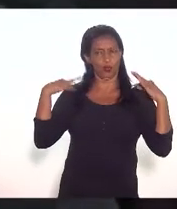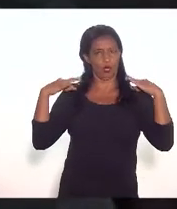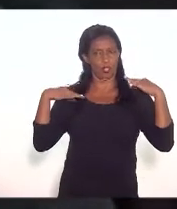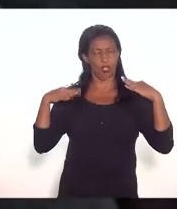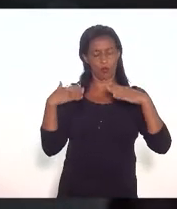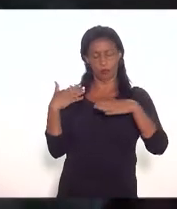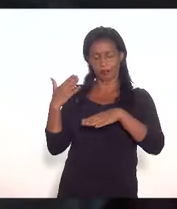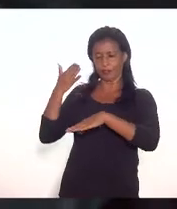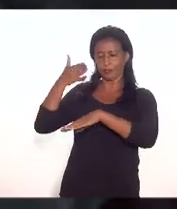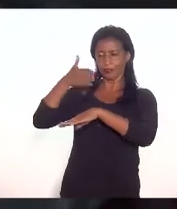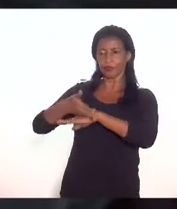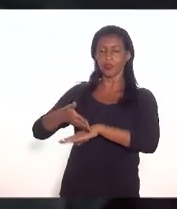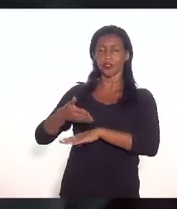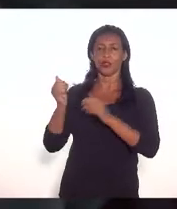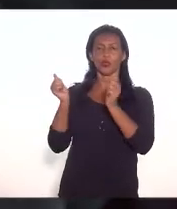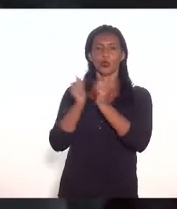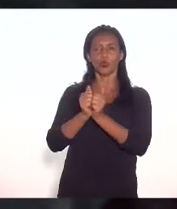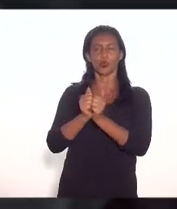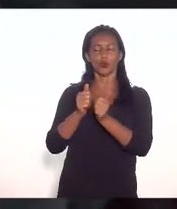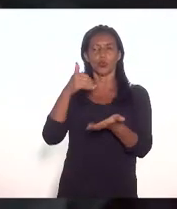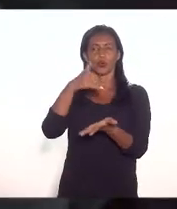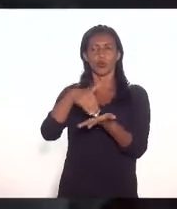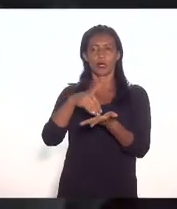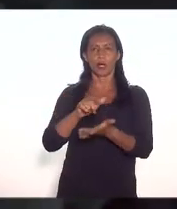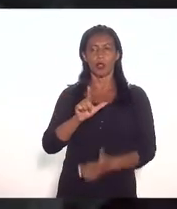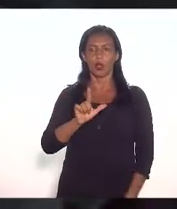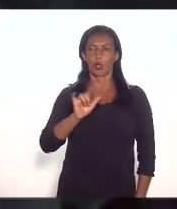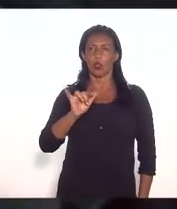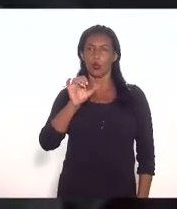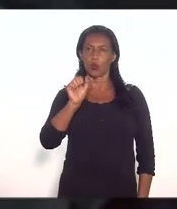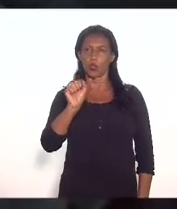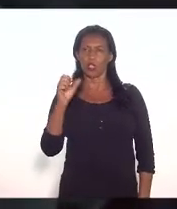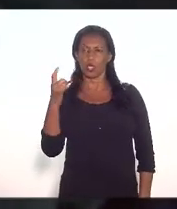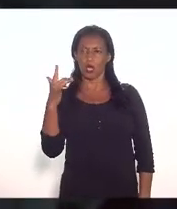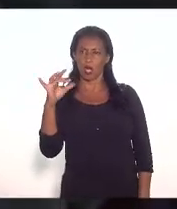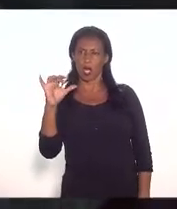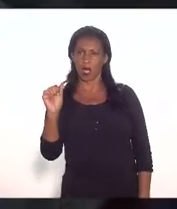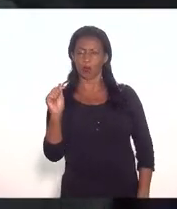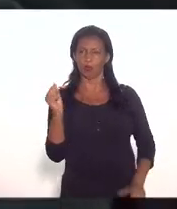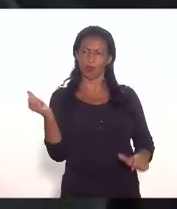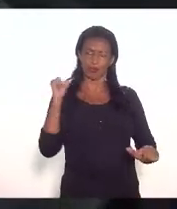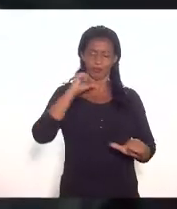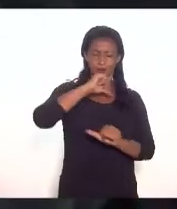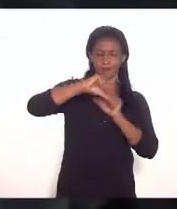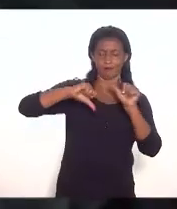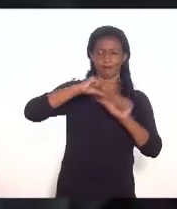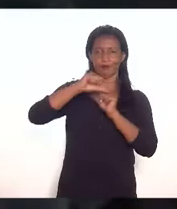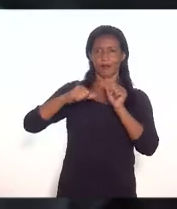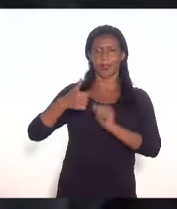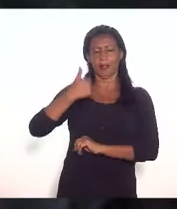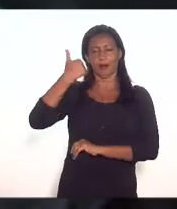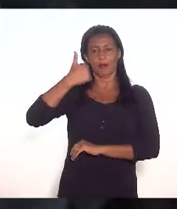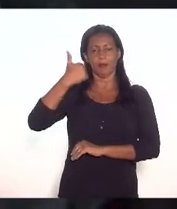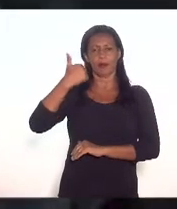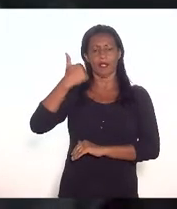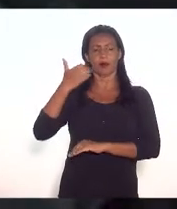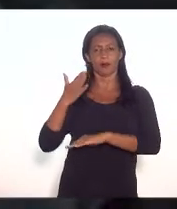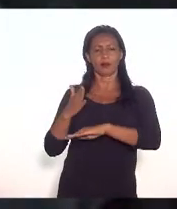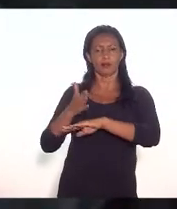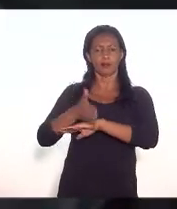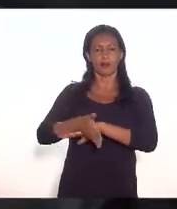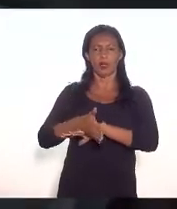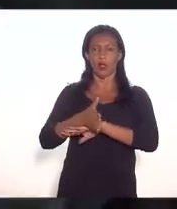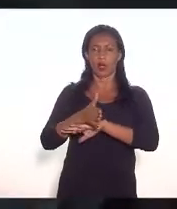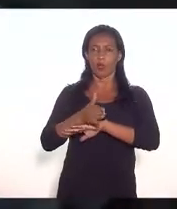unha junto com o secretário Luiz Cláudio e fomos atrás do prejuízo então o primeiro passo seria ultrapassar o drama do